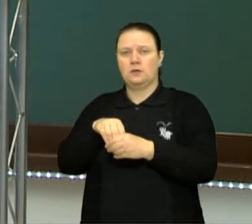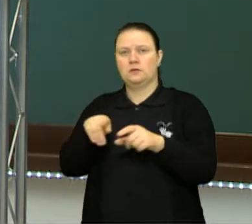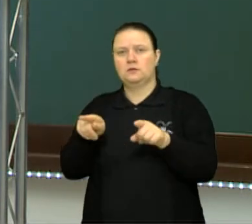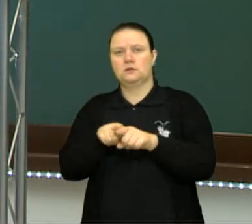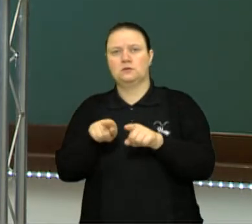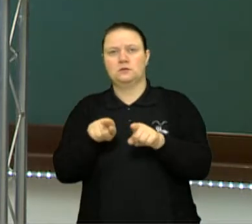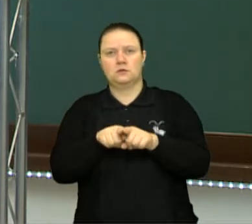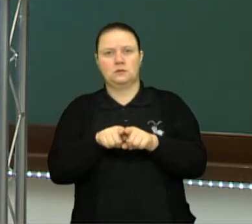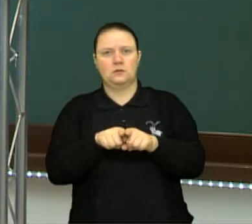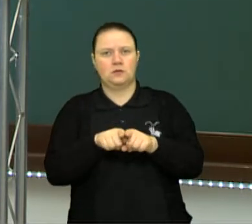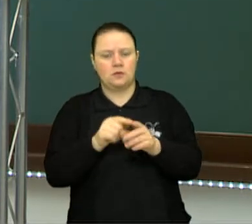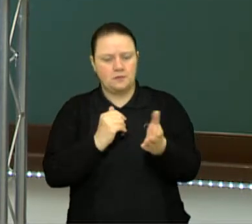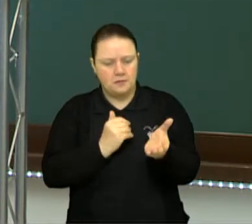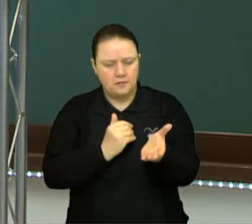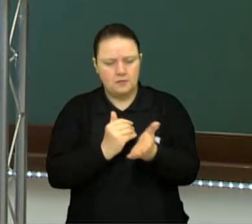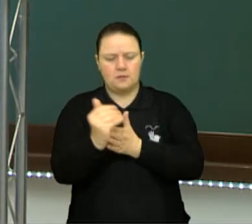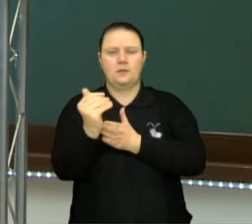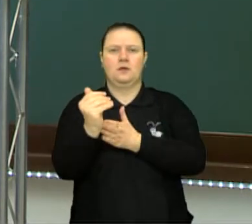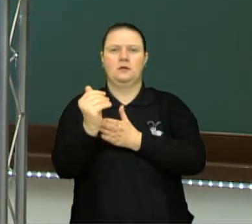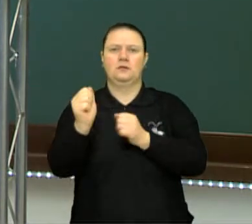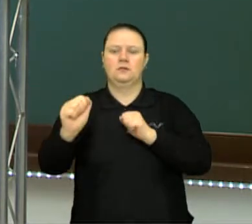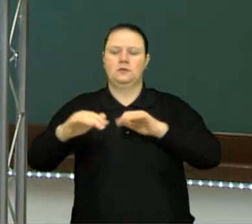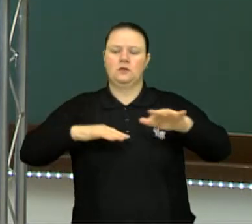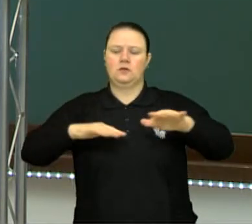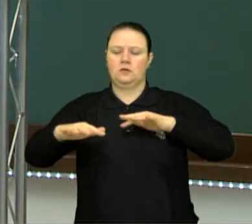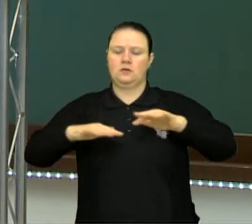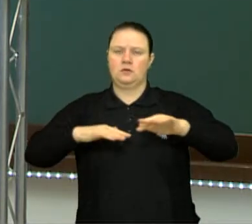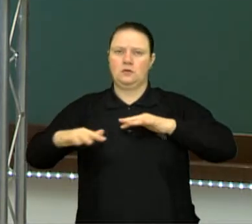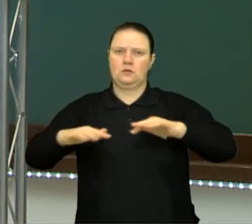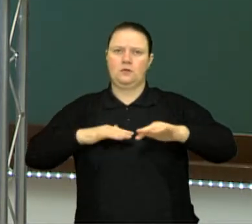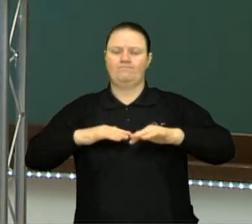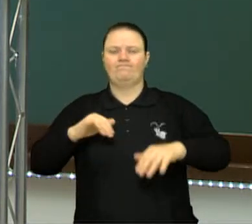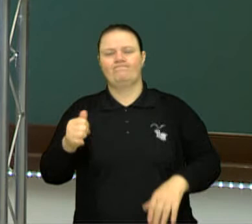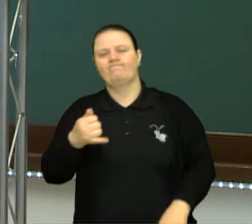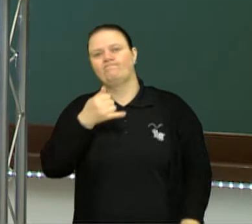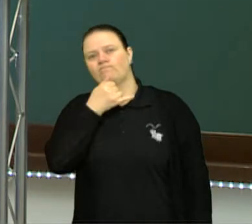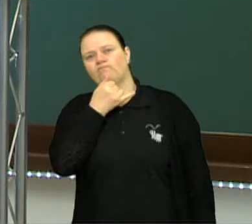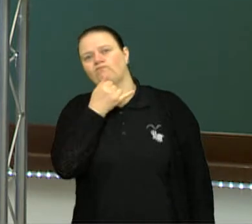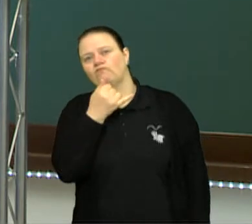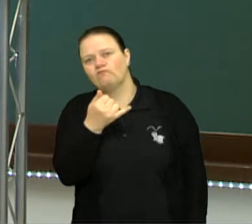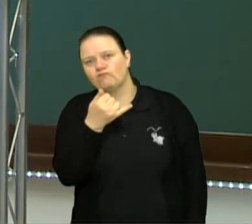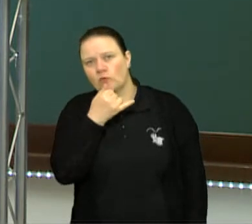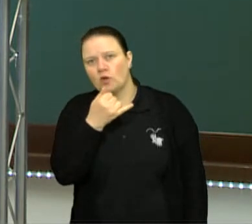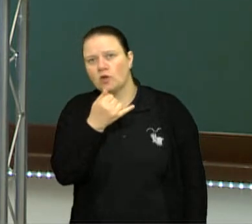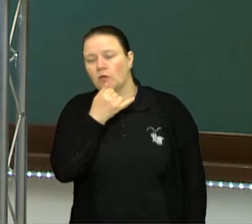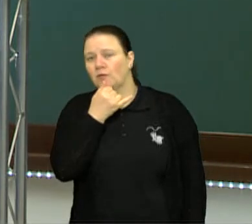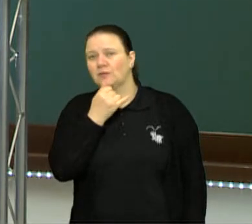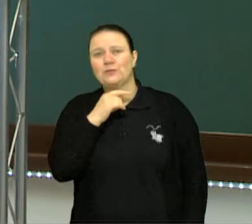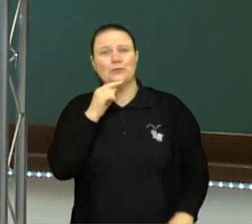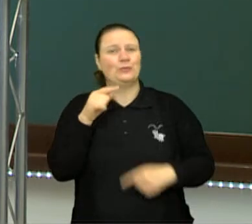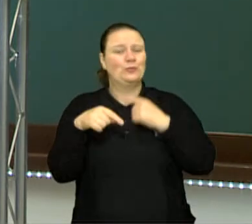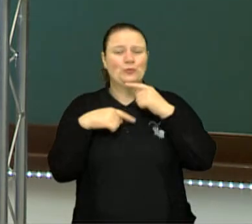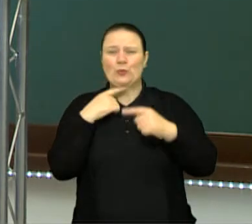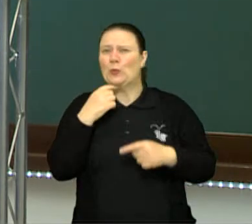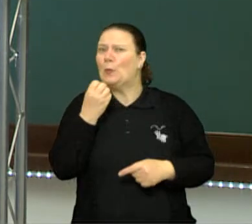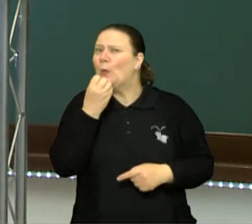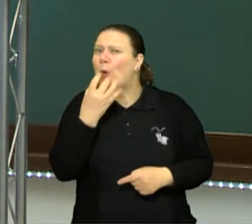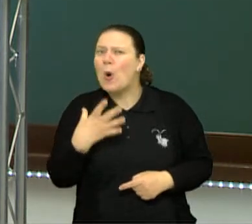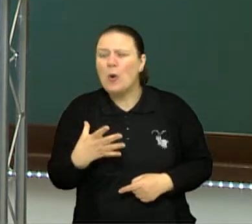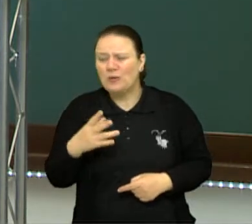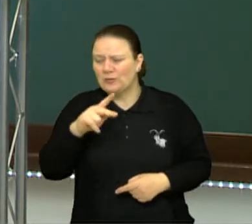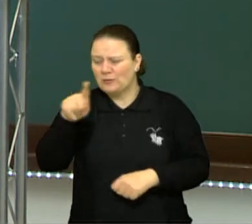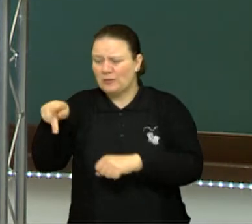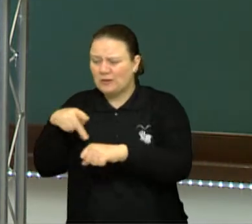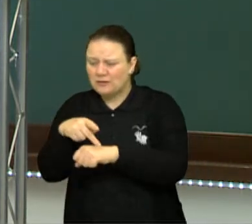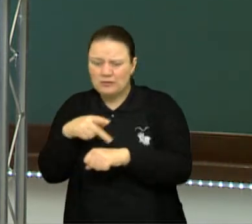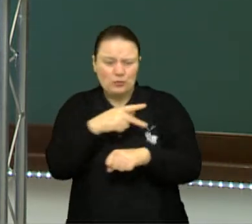deflagra uma movimentação interna grande e que, infelizmente, não vai ter como resultado favorável nem para um país e